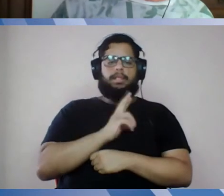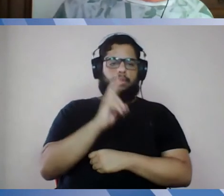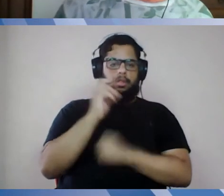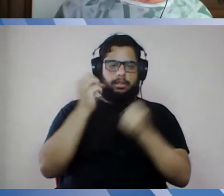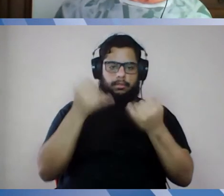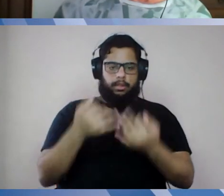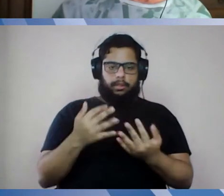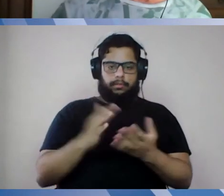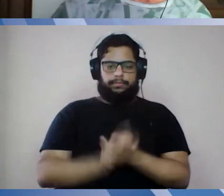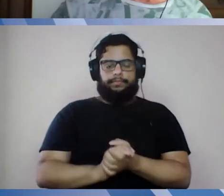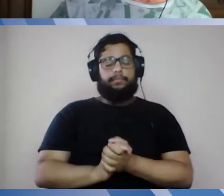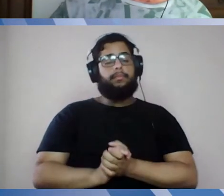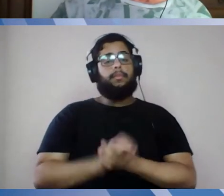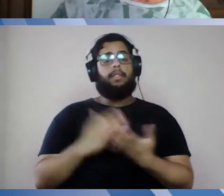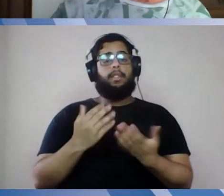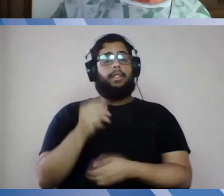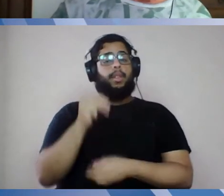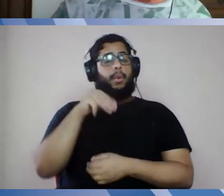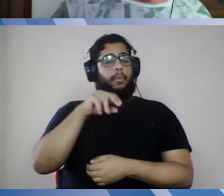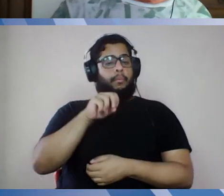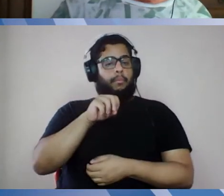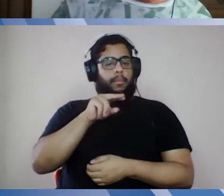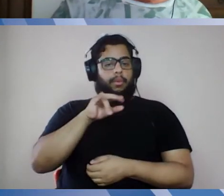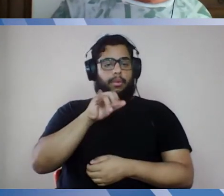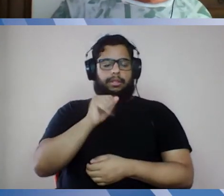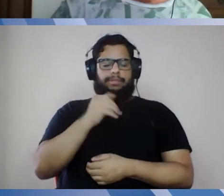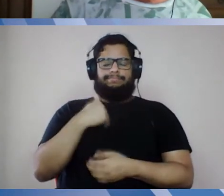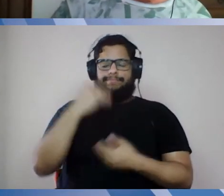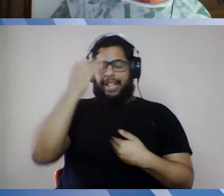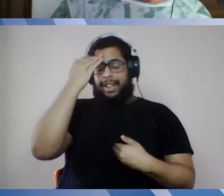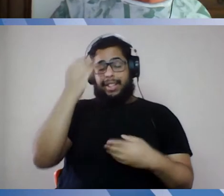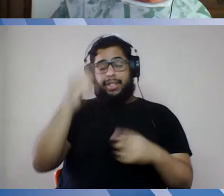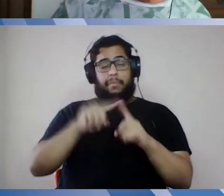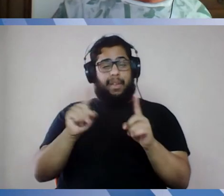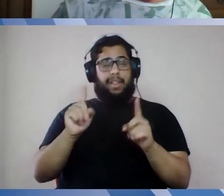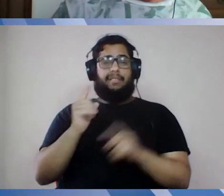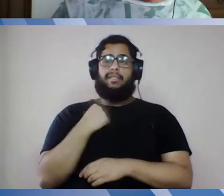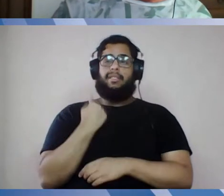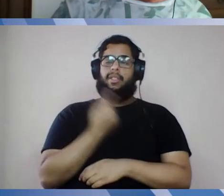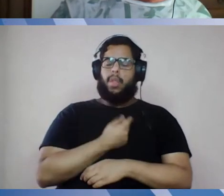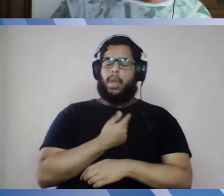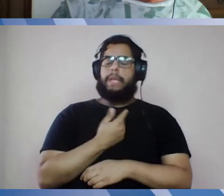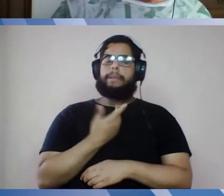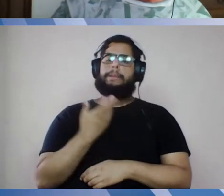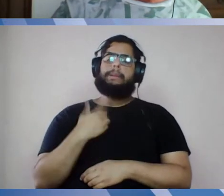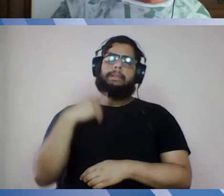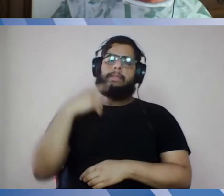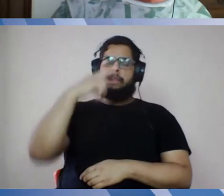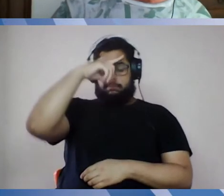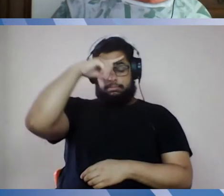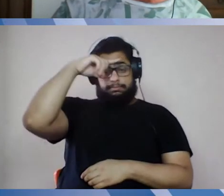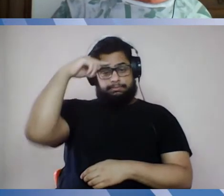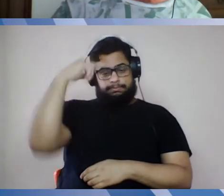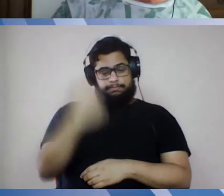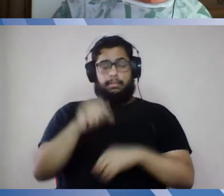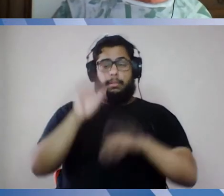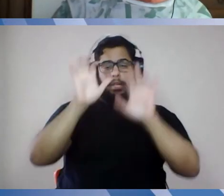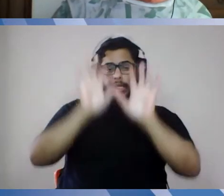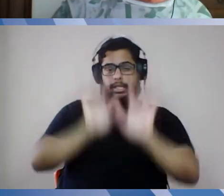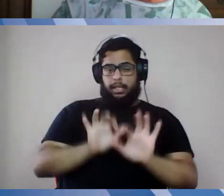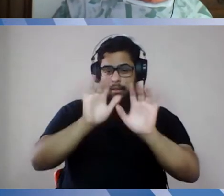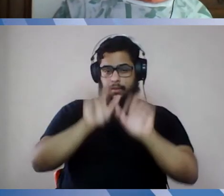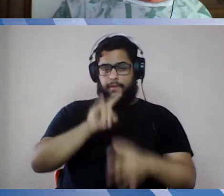Mônica, eu te agradeço, mas, olha, nós fizemos muitos exercícios para escrever esse texto, agradeço a